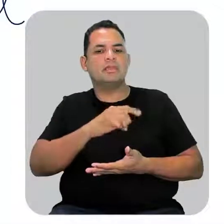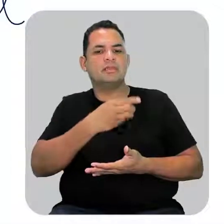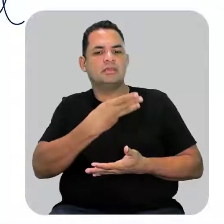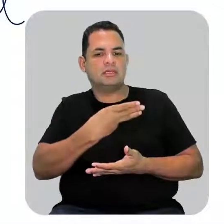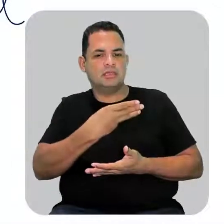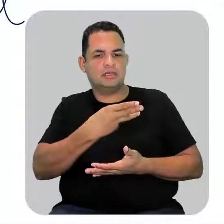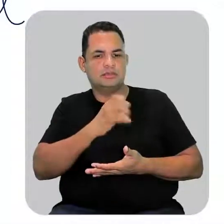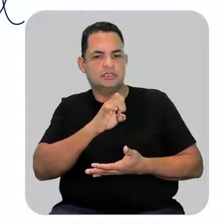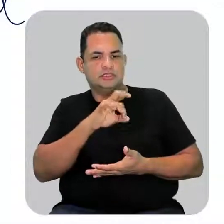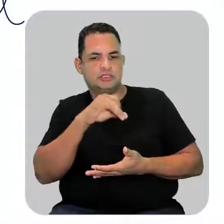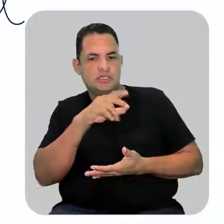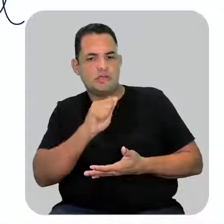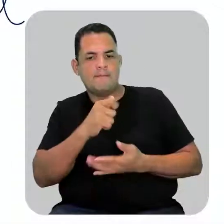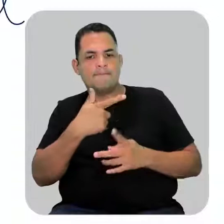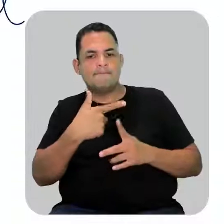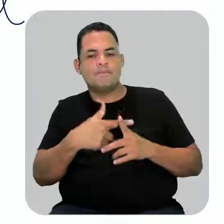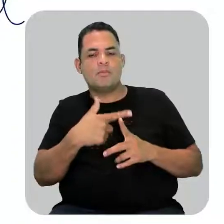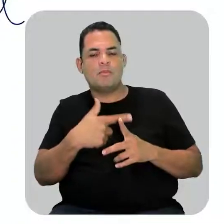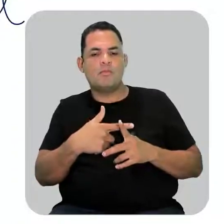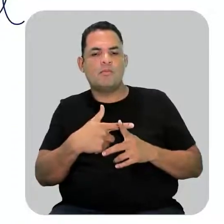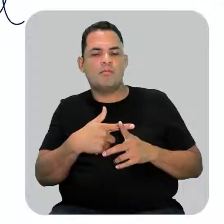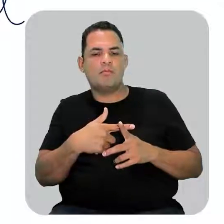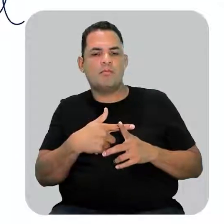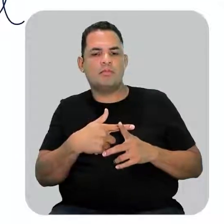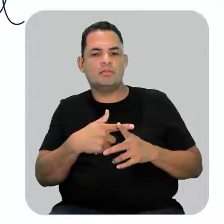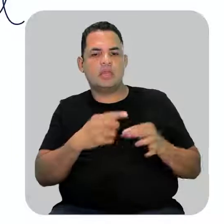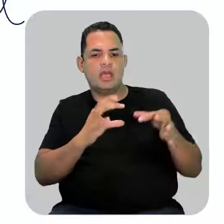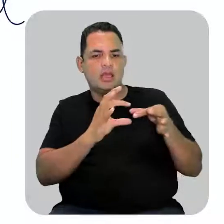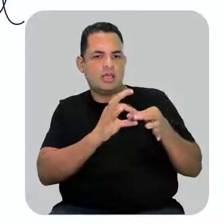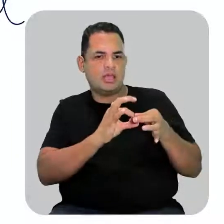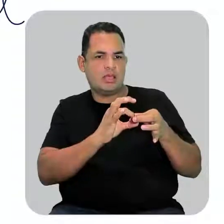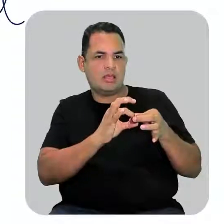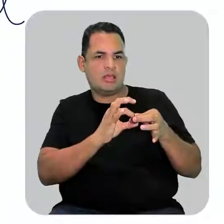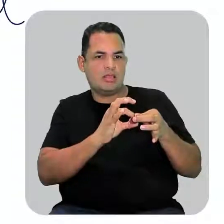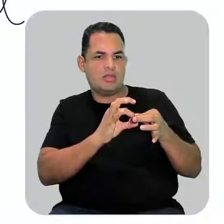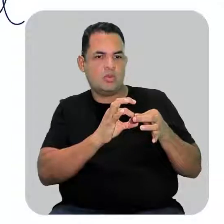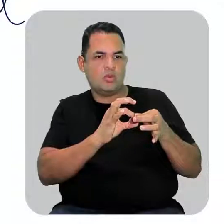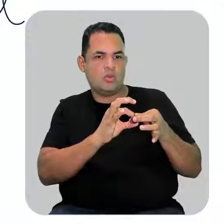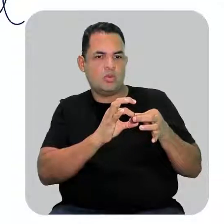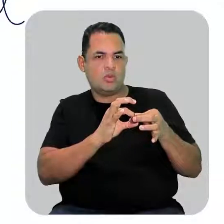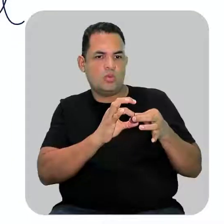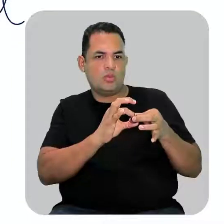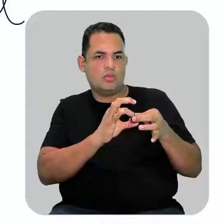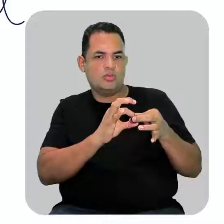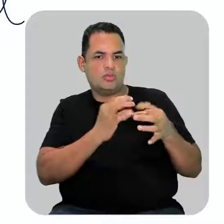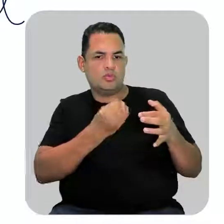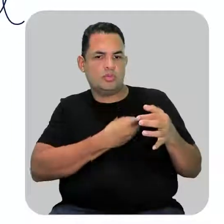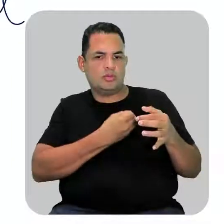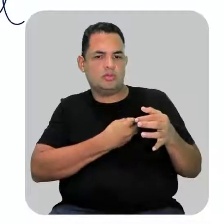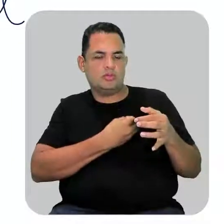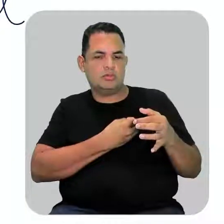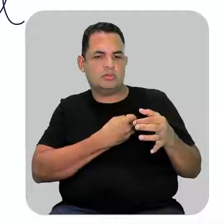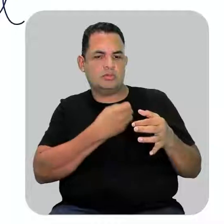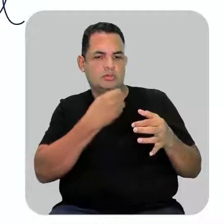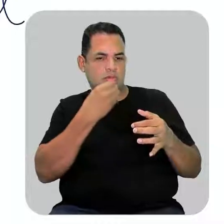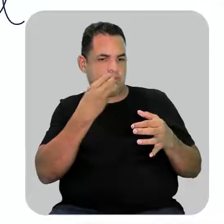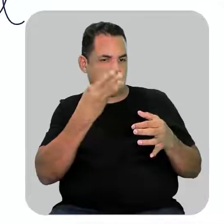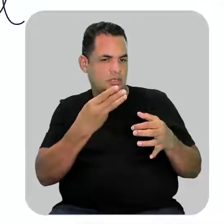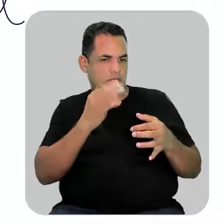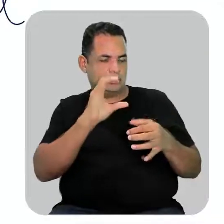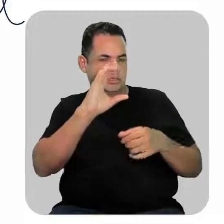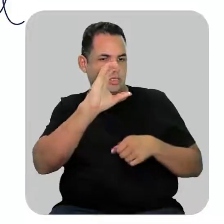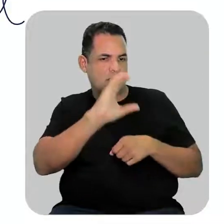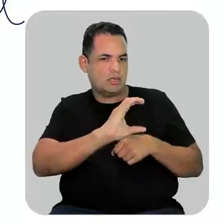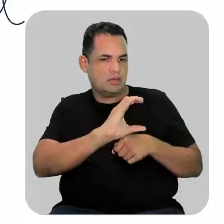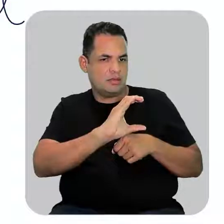etil. Por quê? Porque o etil está ligado aqui, no carbono de número 3, está vendo? Então, eu